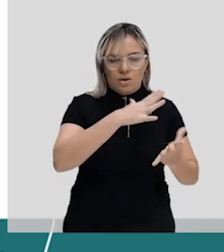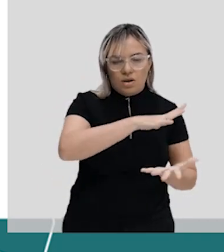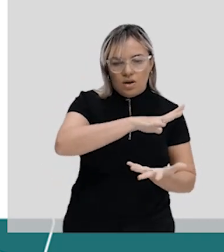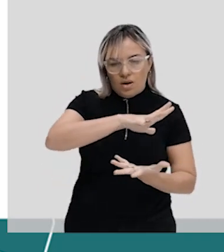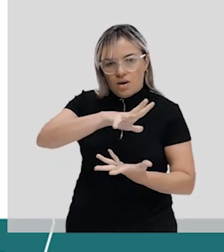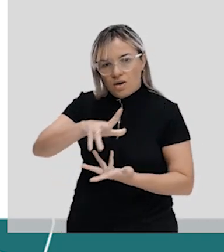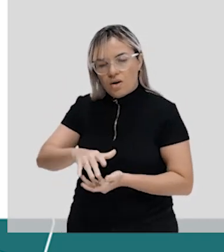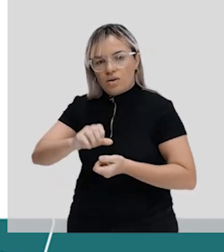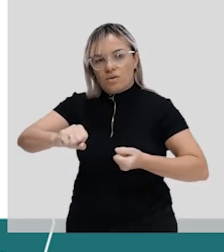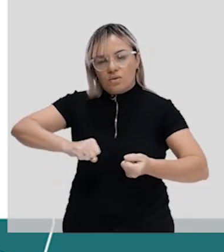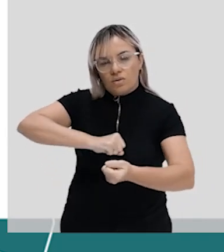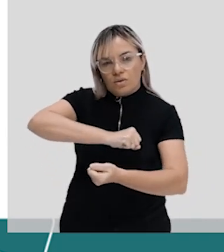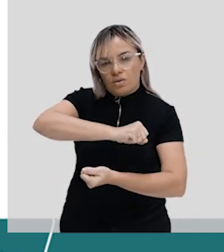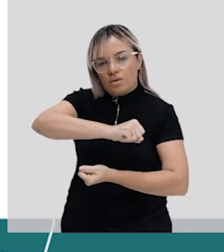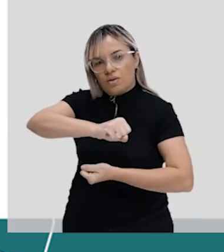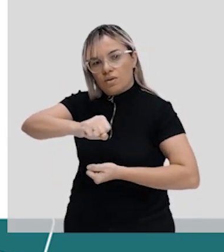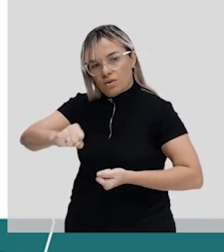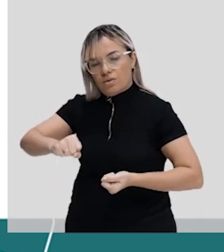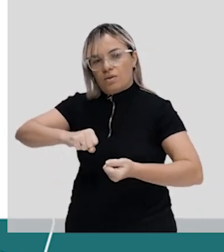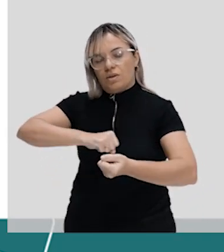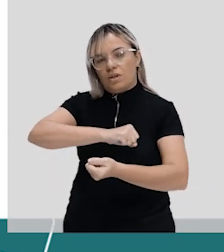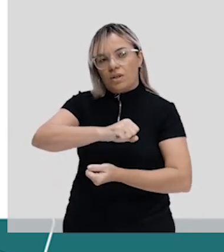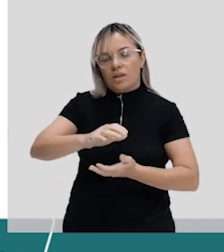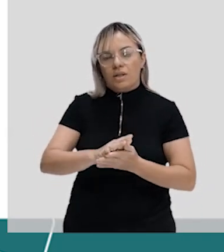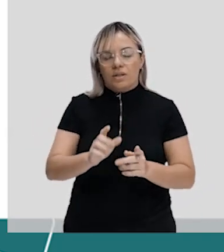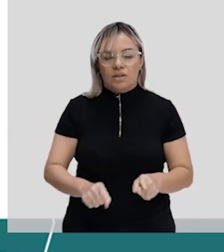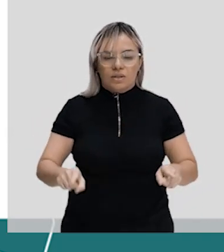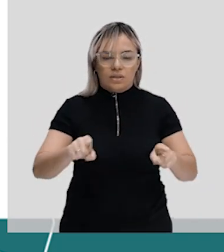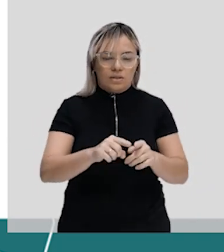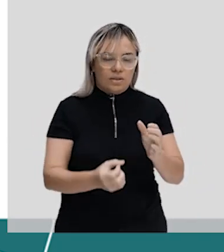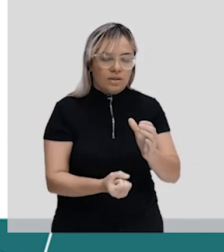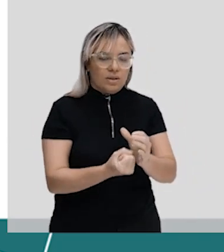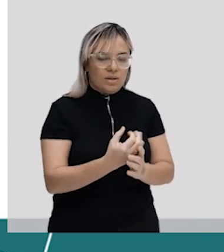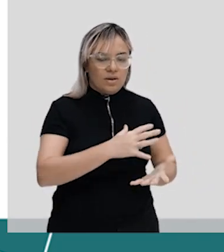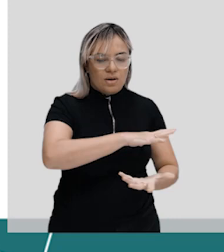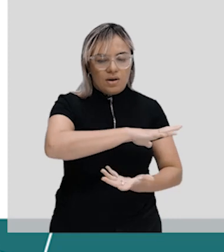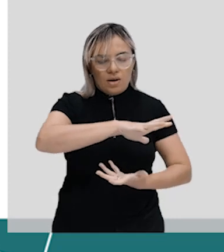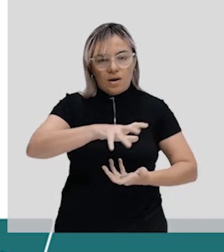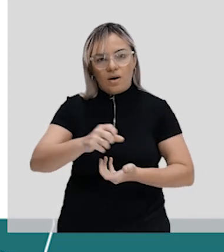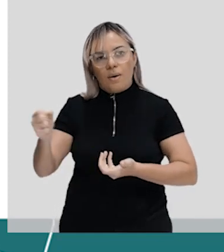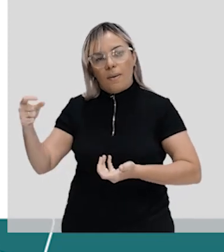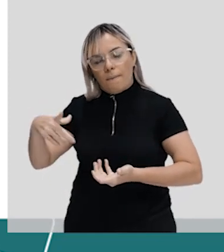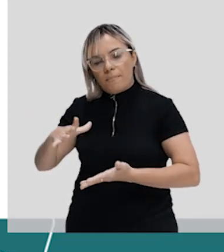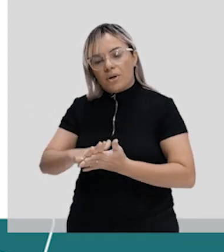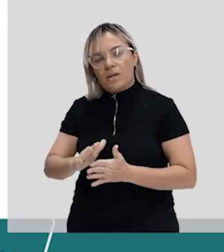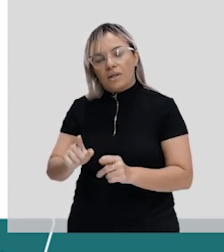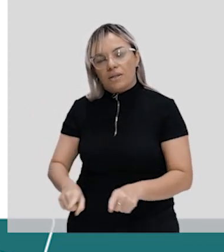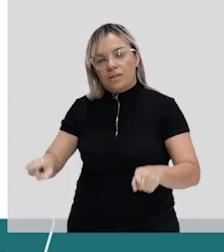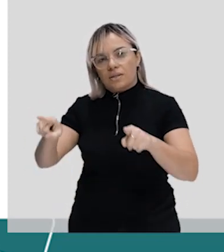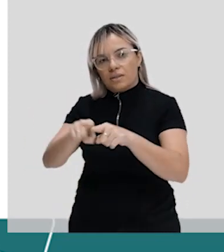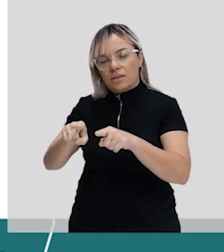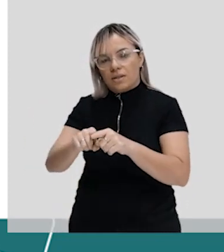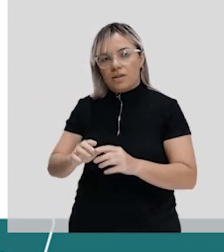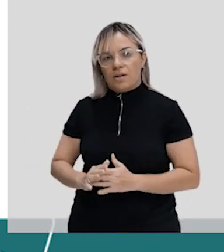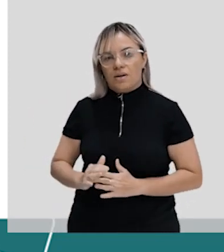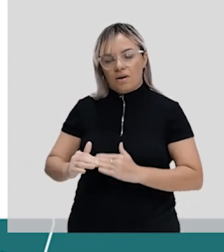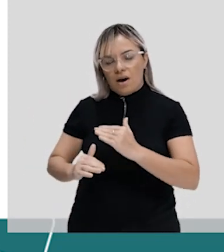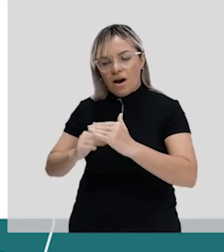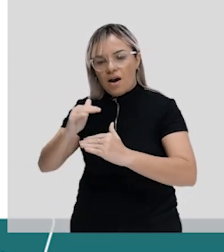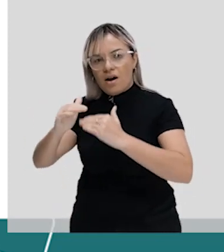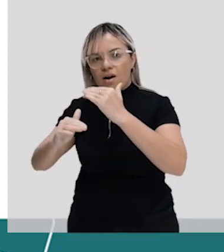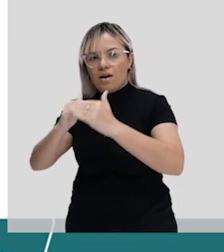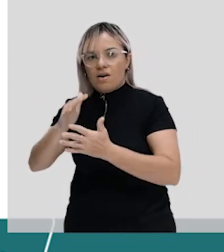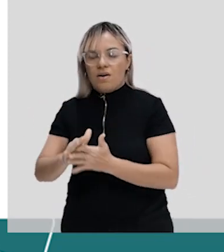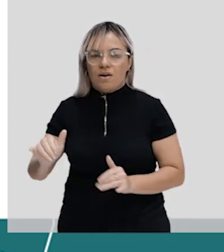sistema solar, falamos sobre a origem do planeta e a gente explicou um pouco sobre a evolução química, ou